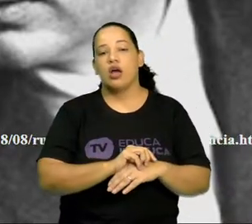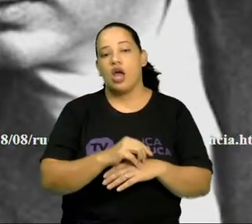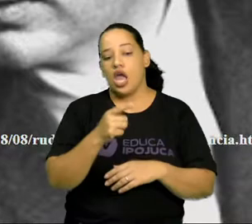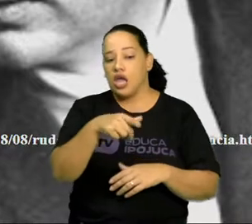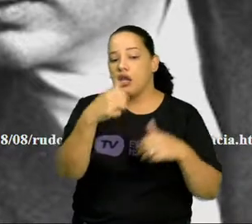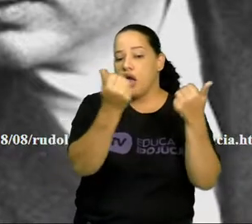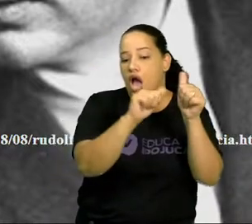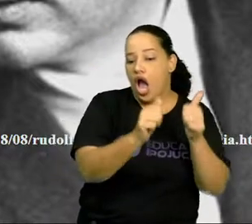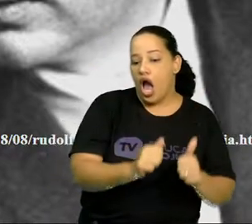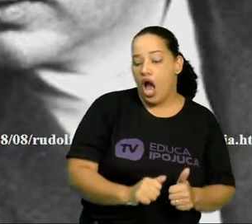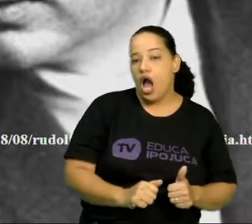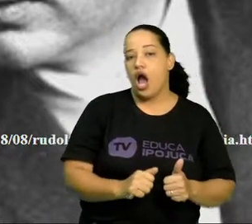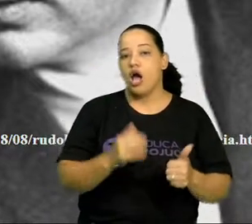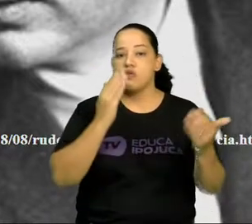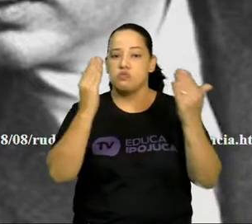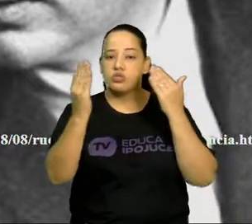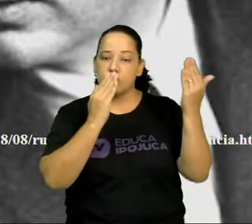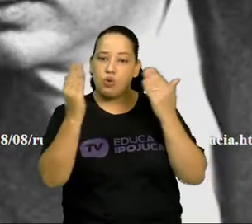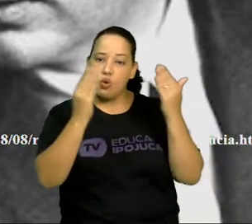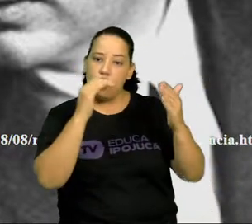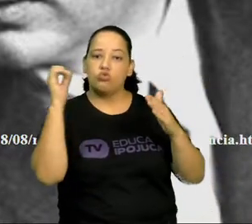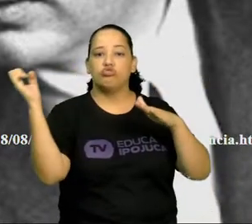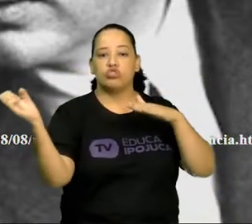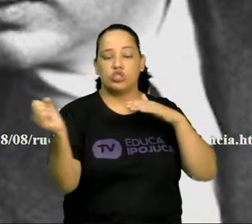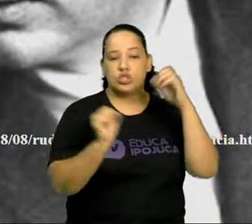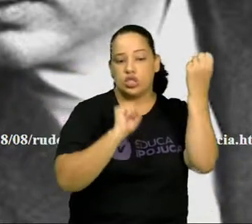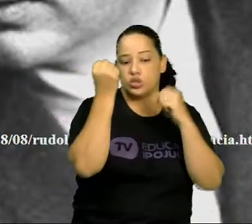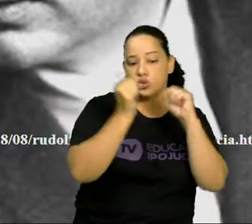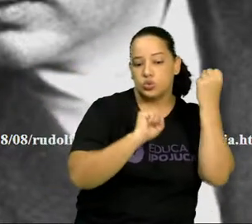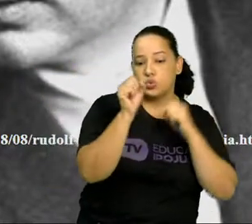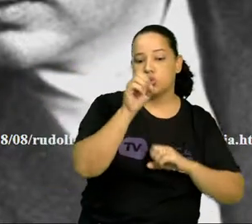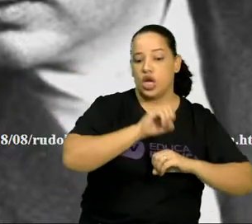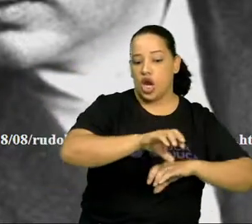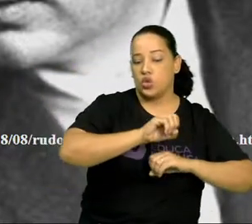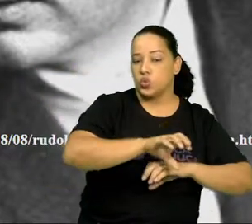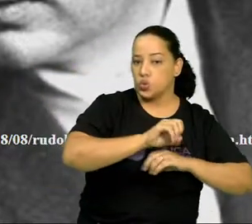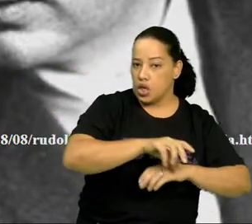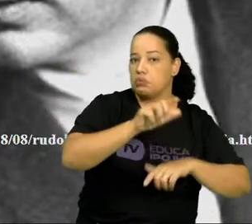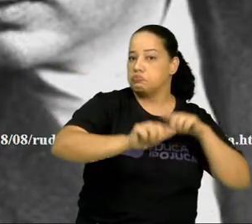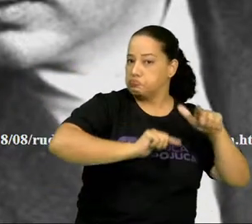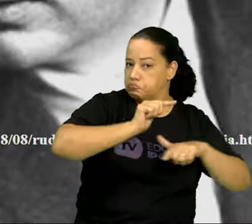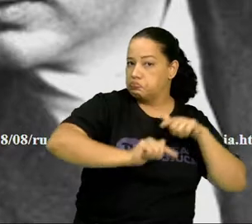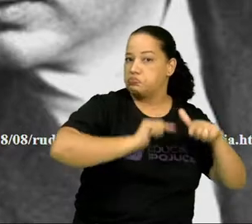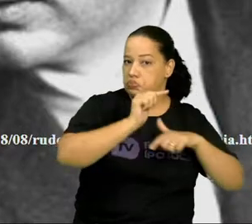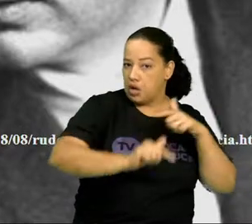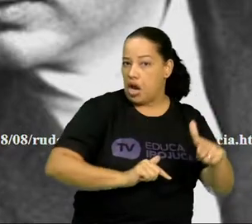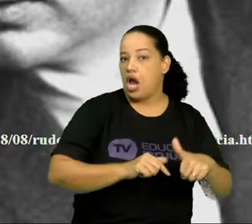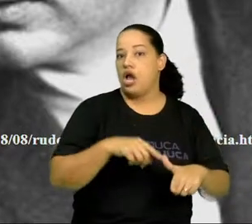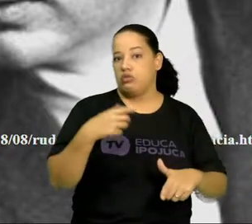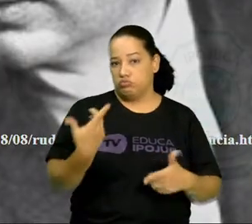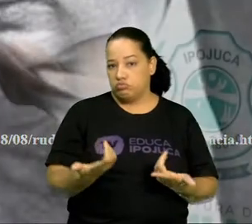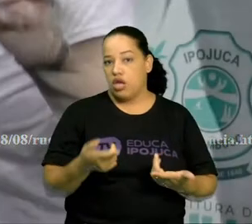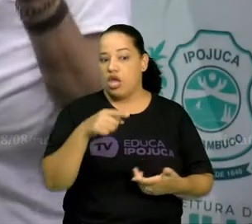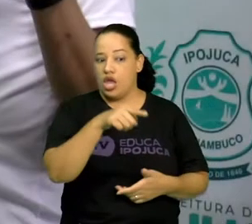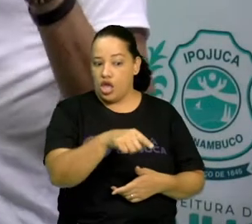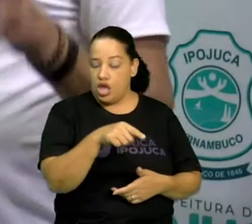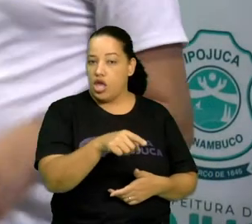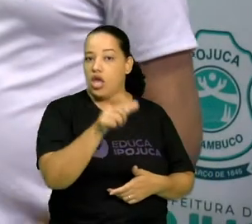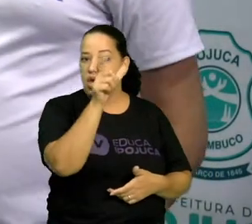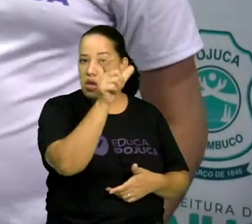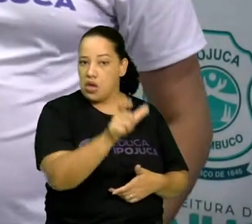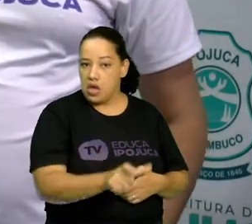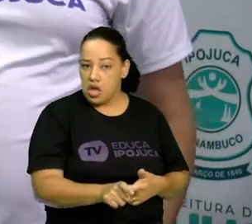psicologia, indústria e educação, considerado o pai da dança-teatro.